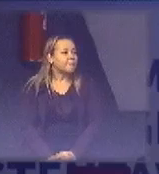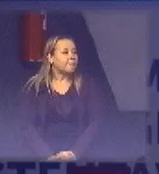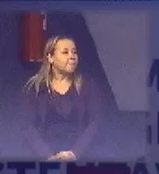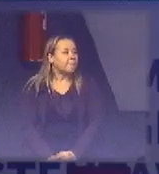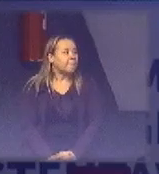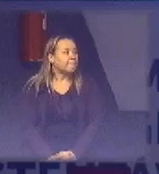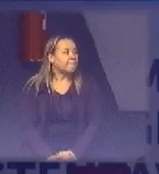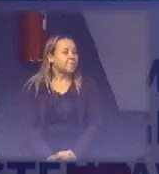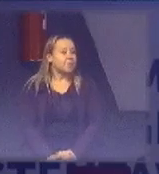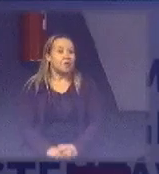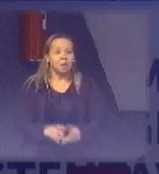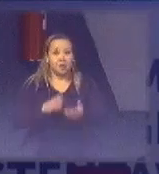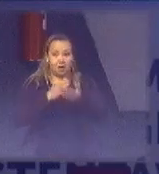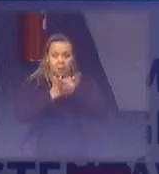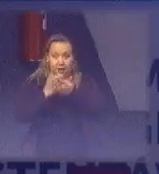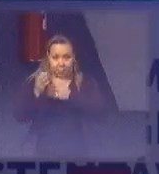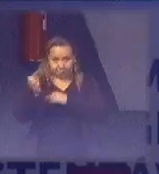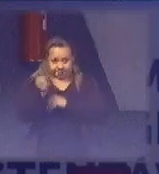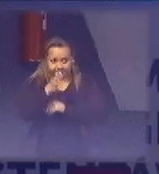Vamos lá, tentar de novo.